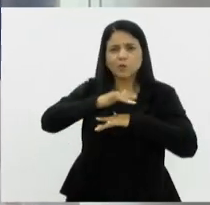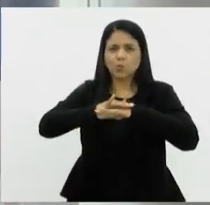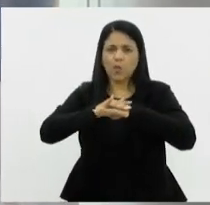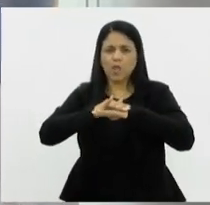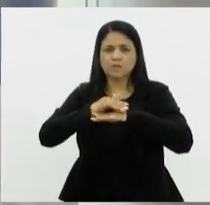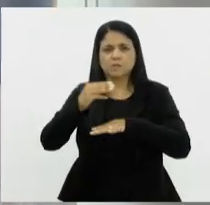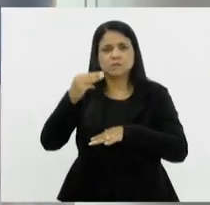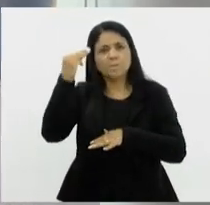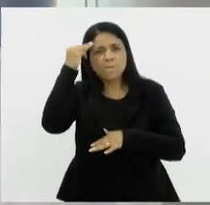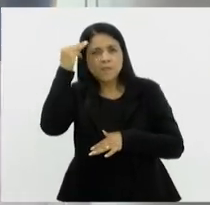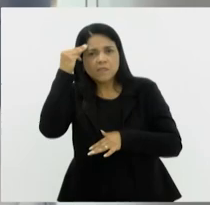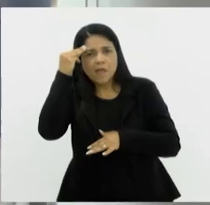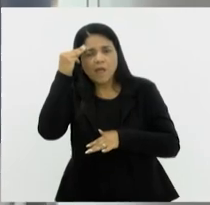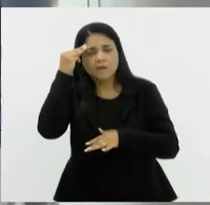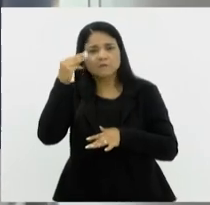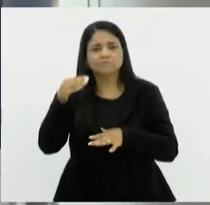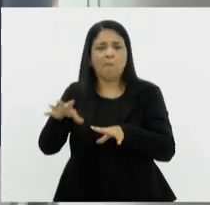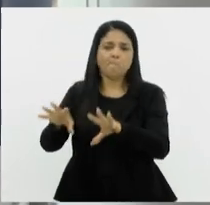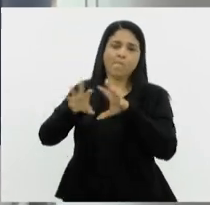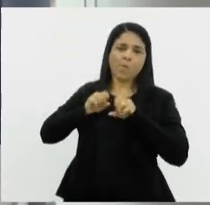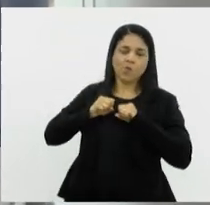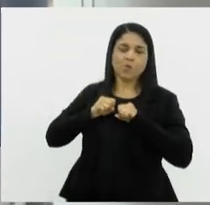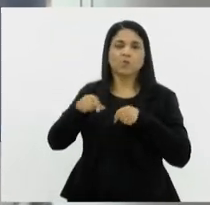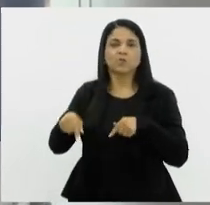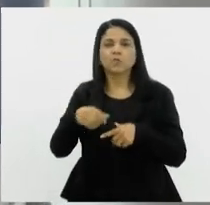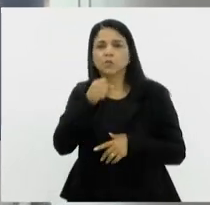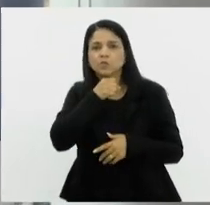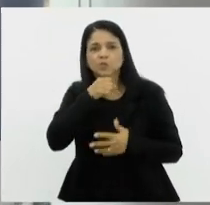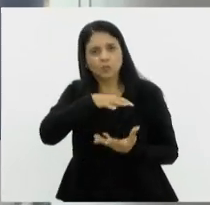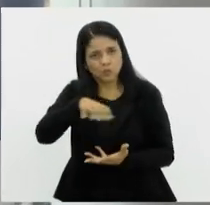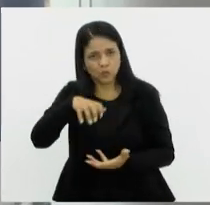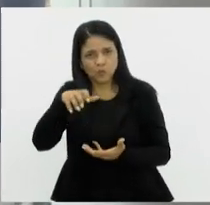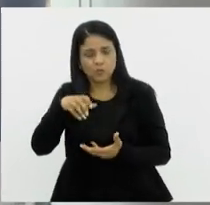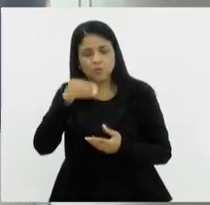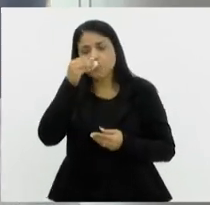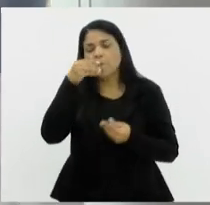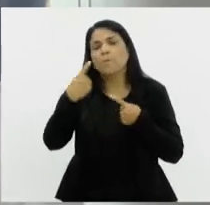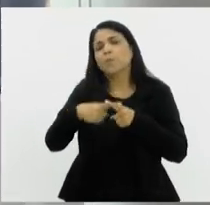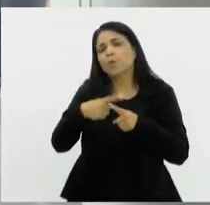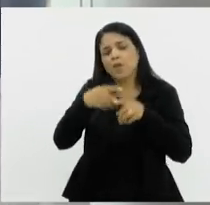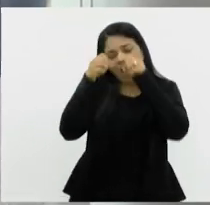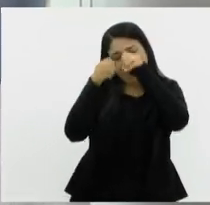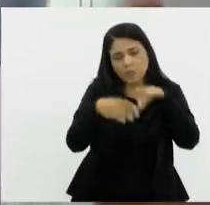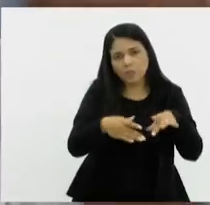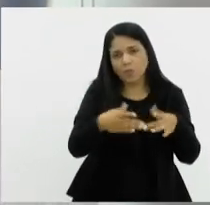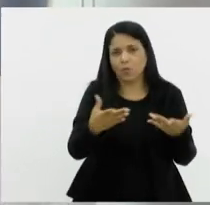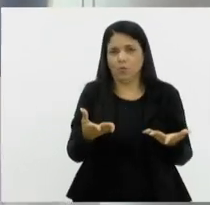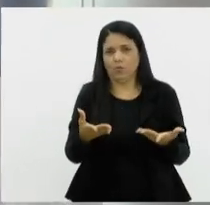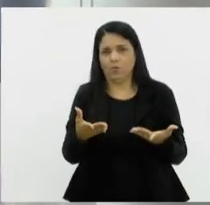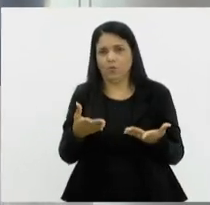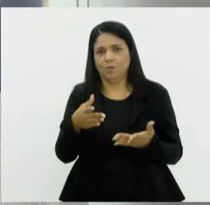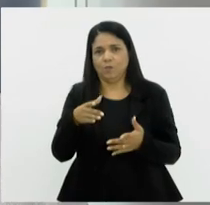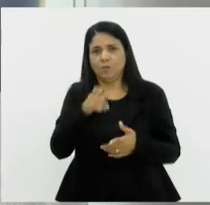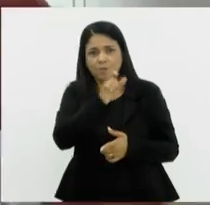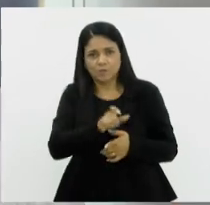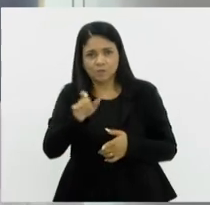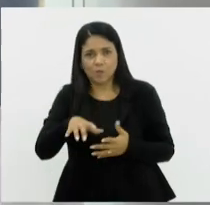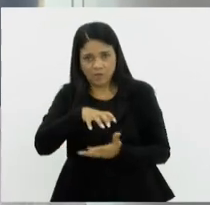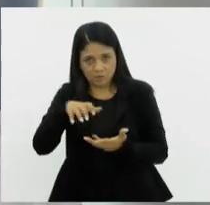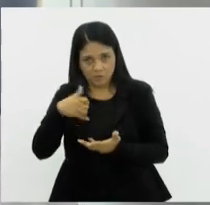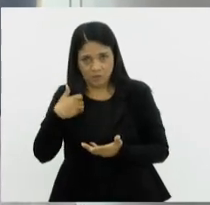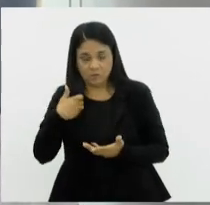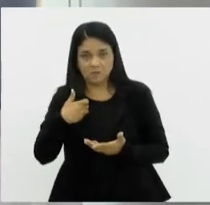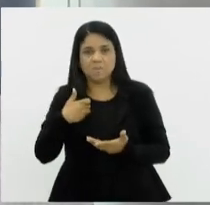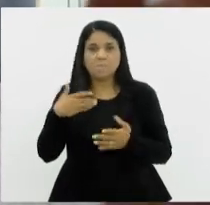adquire, por que o abandono contra o idoso, entre outras coisas. Então, uma vez, participem, daqui a